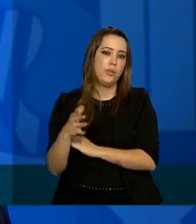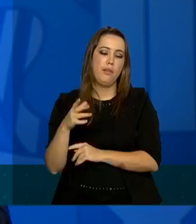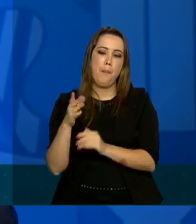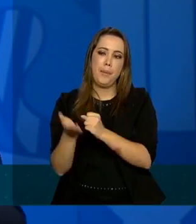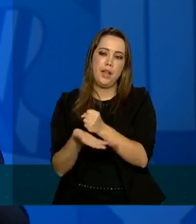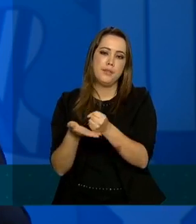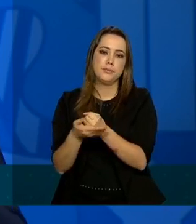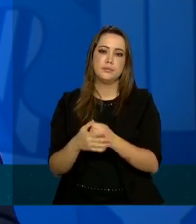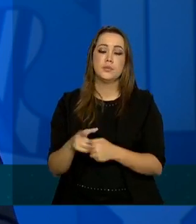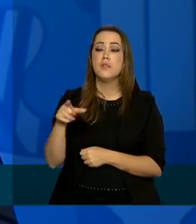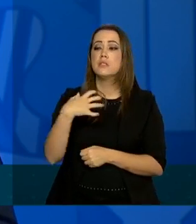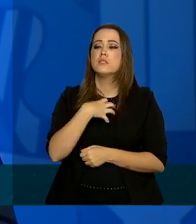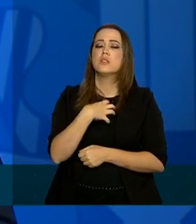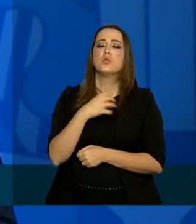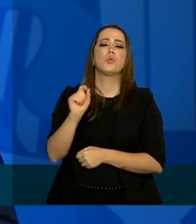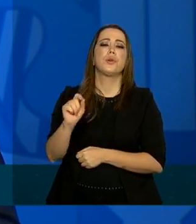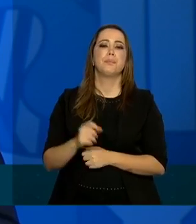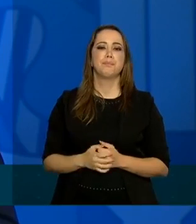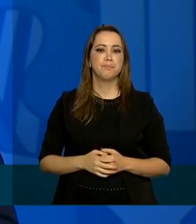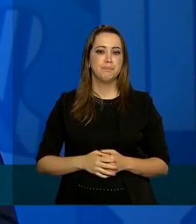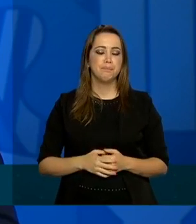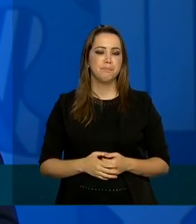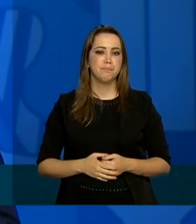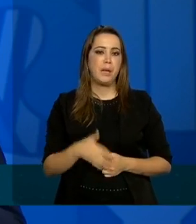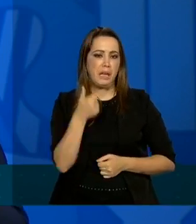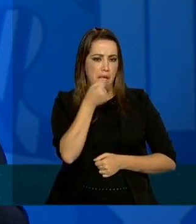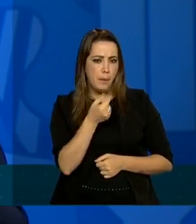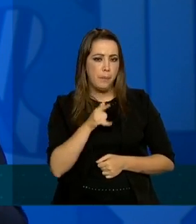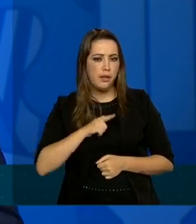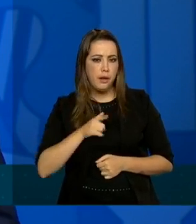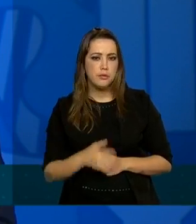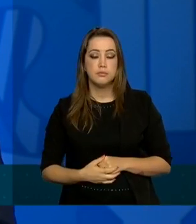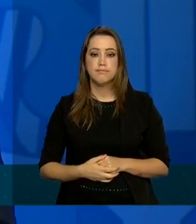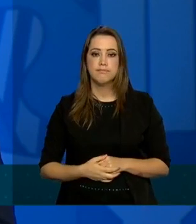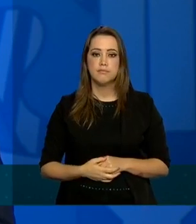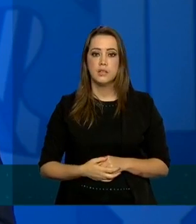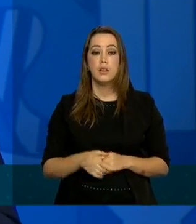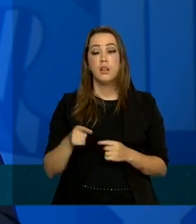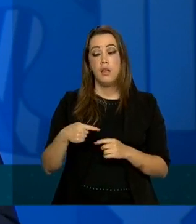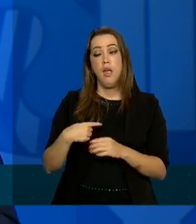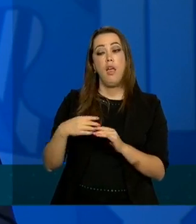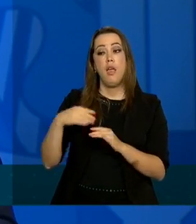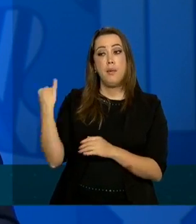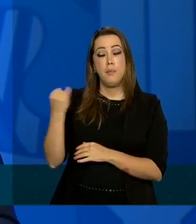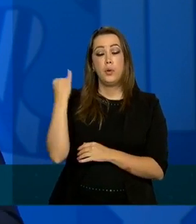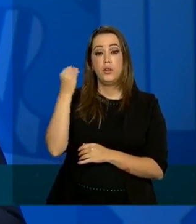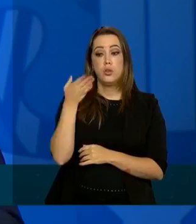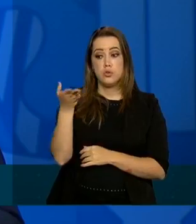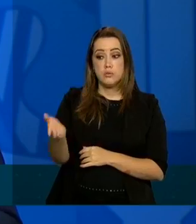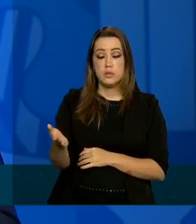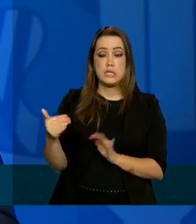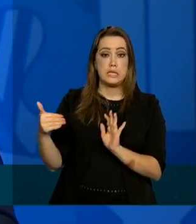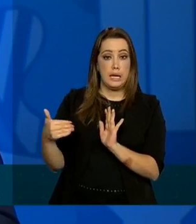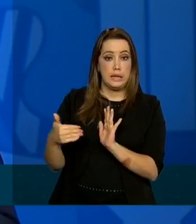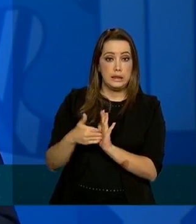está sentindo algum sintoma de gripe recomendo que você até